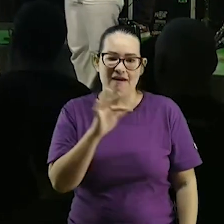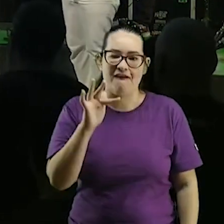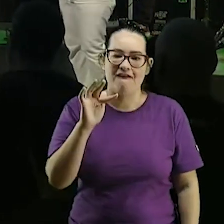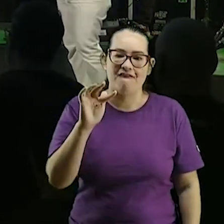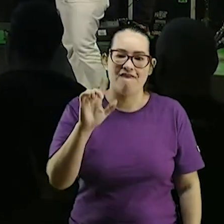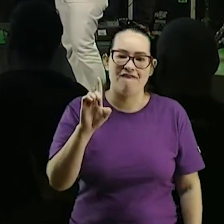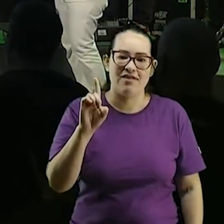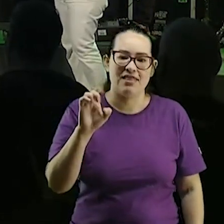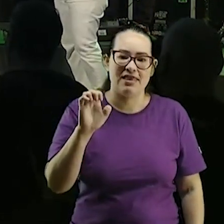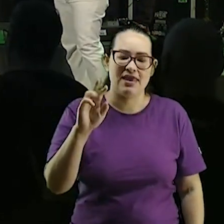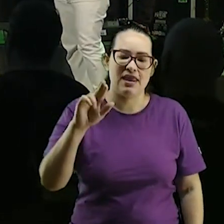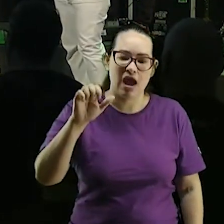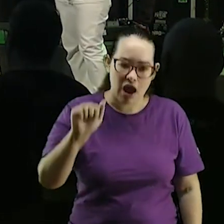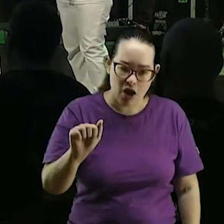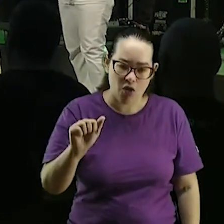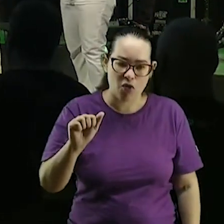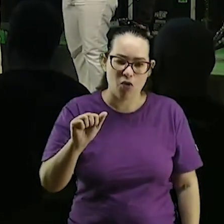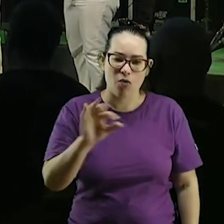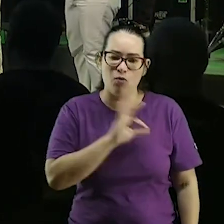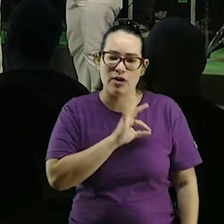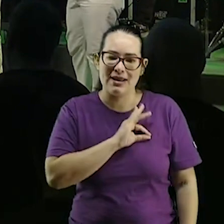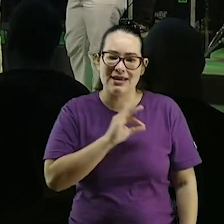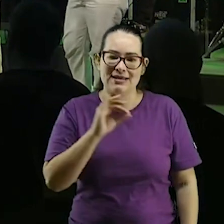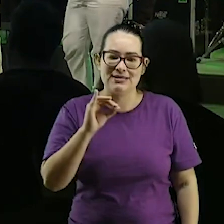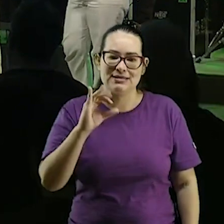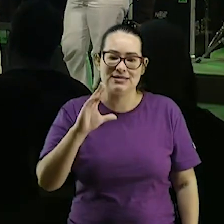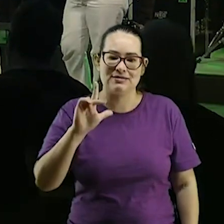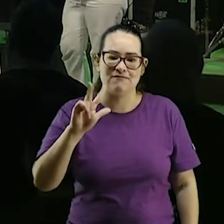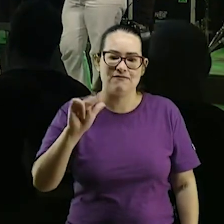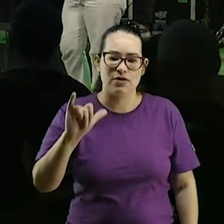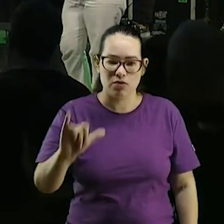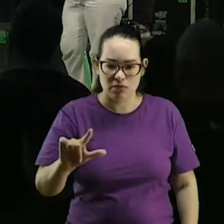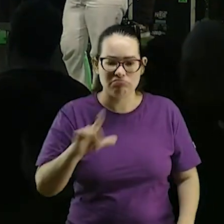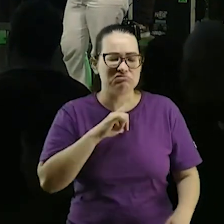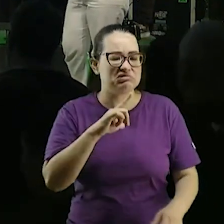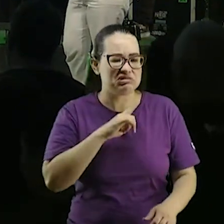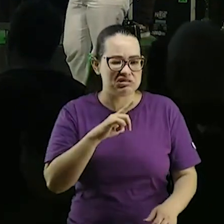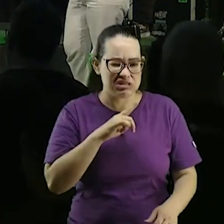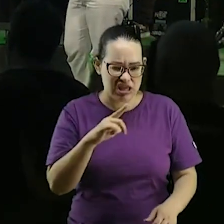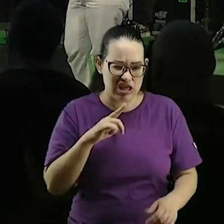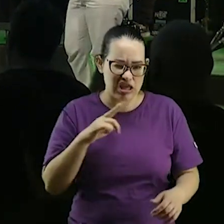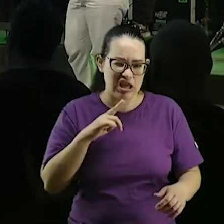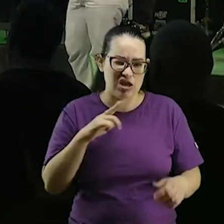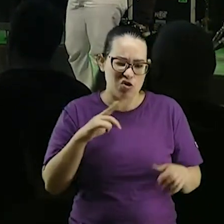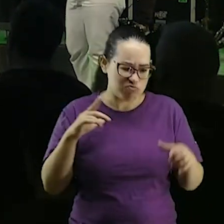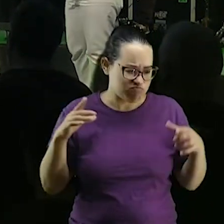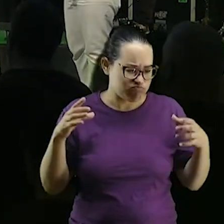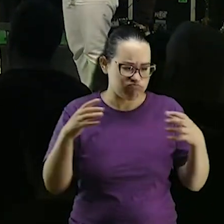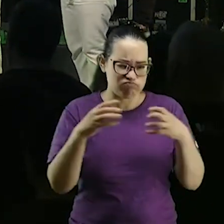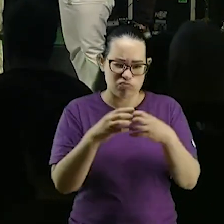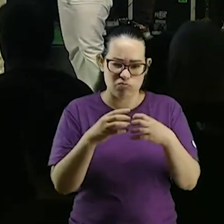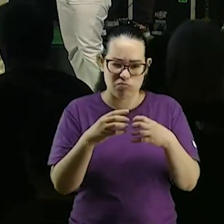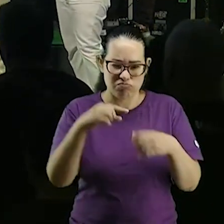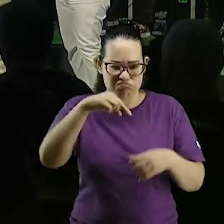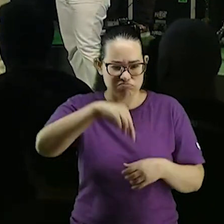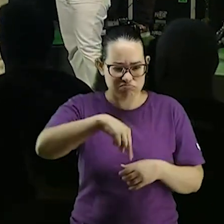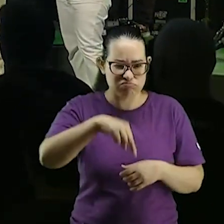Polícia Militar está tudo aqui tem uma turma aqui Polícia Rodoviária Federal está tudo aqui